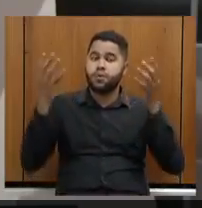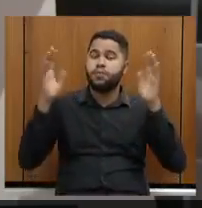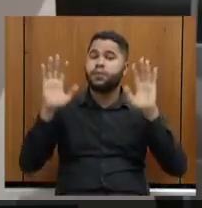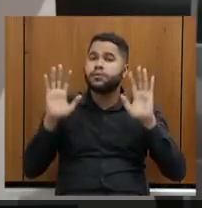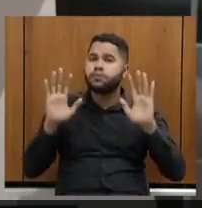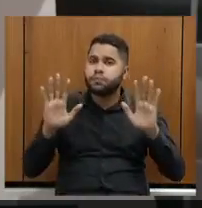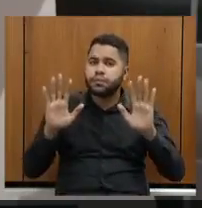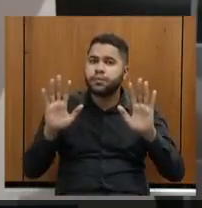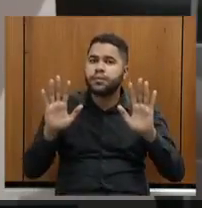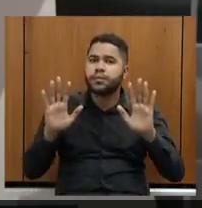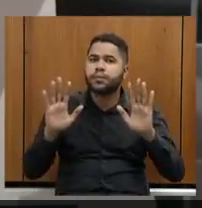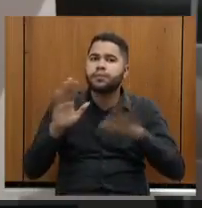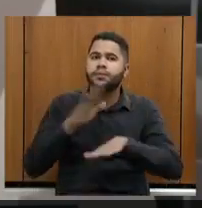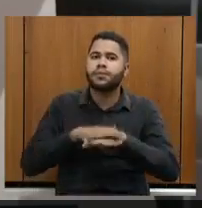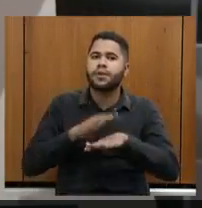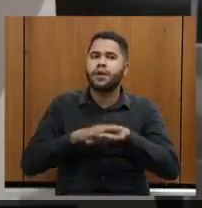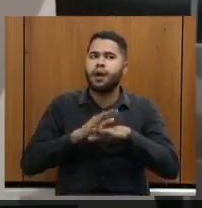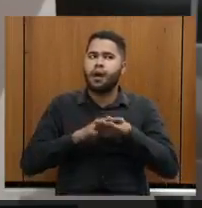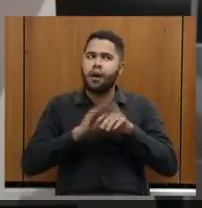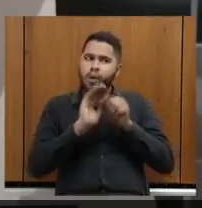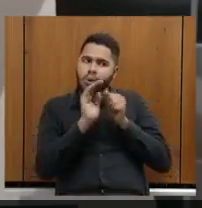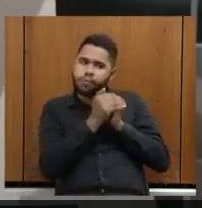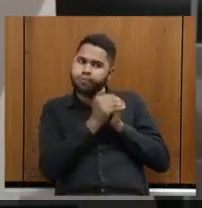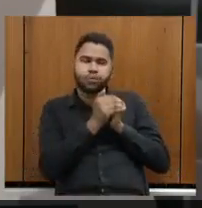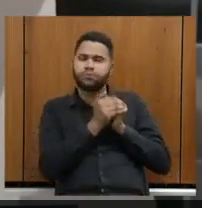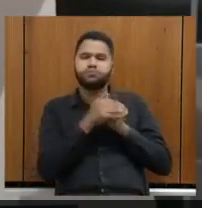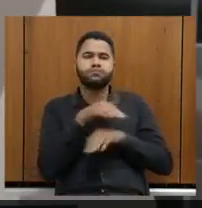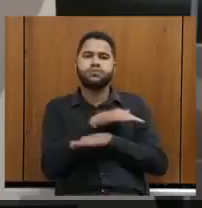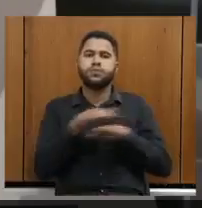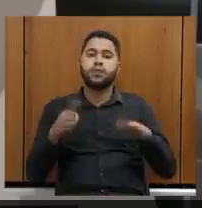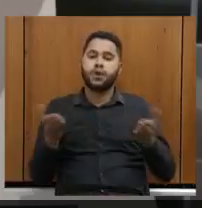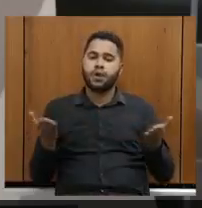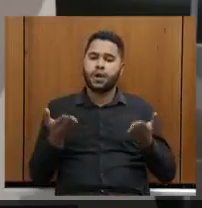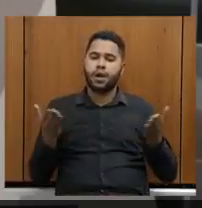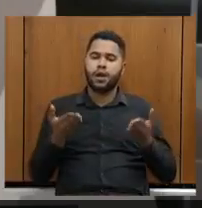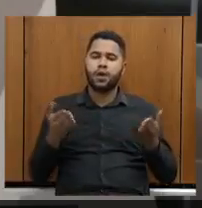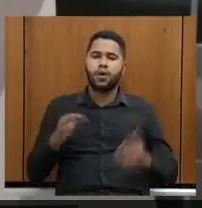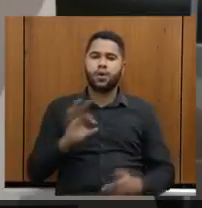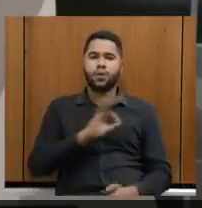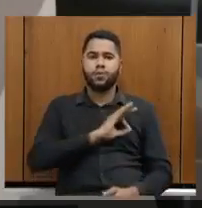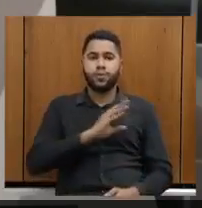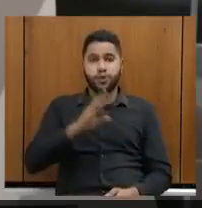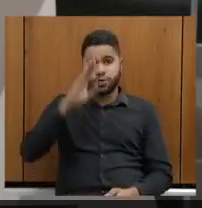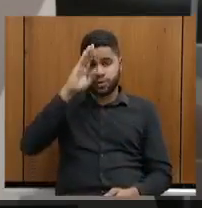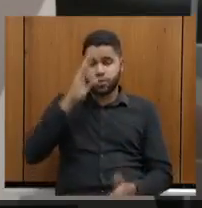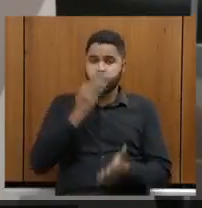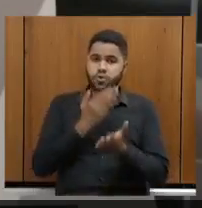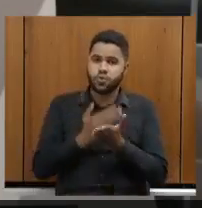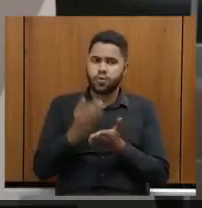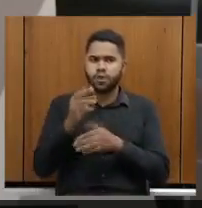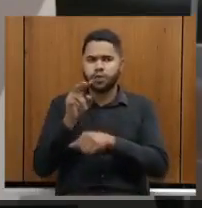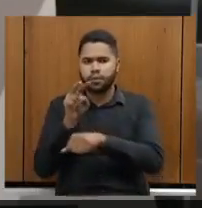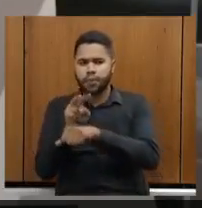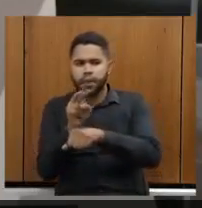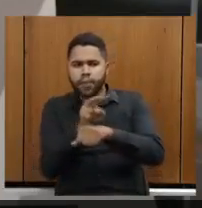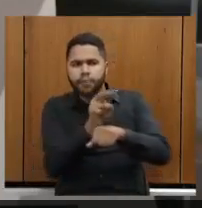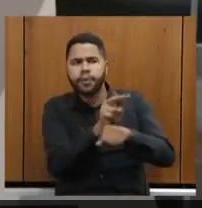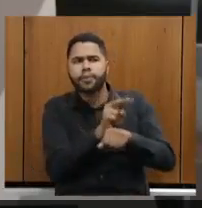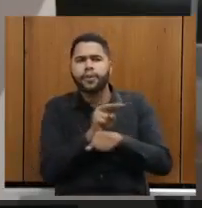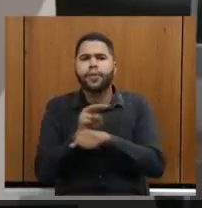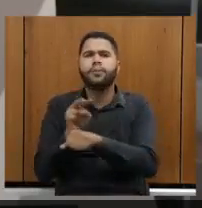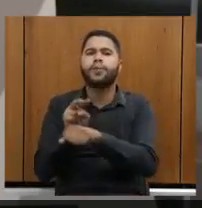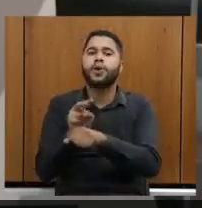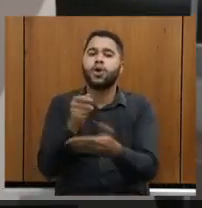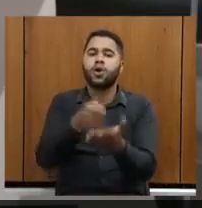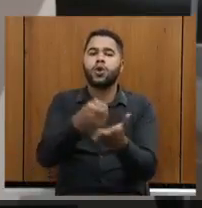mas tirou da clandestinidade, uma vez que a Polícia Militar, a quem eu já agradeço, começou a fiscalizar os eventos e